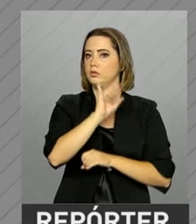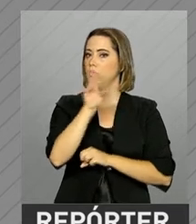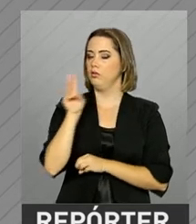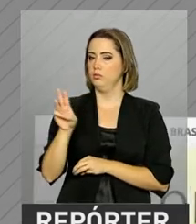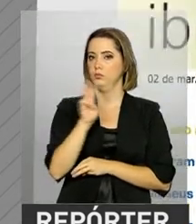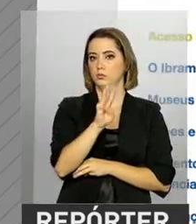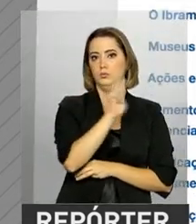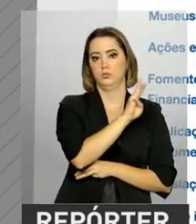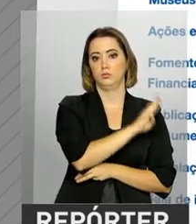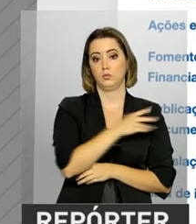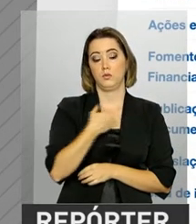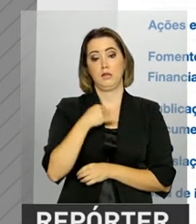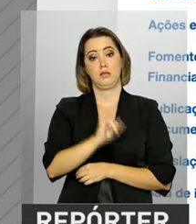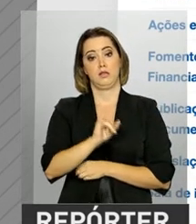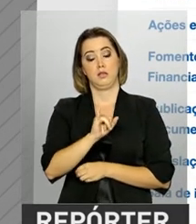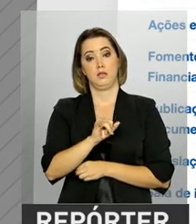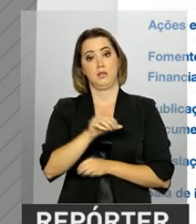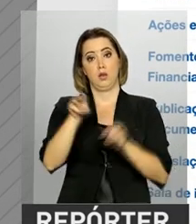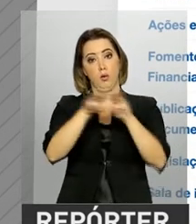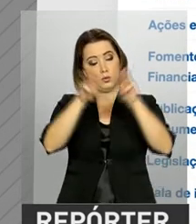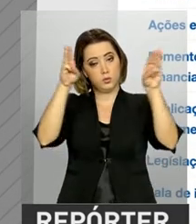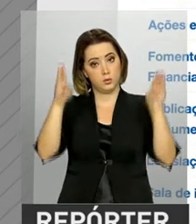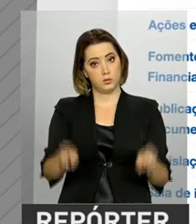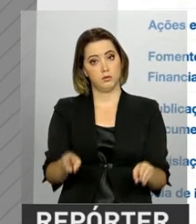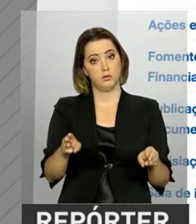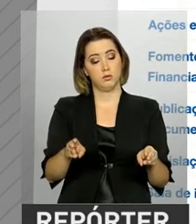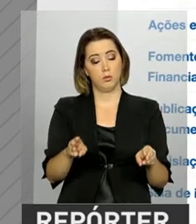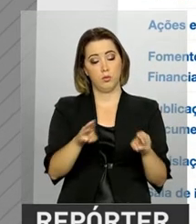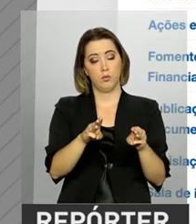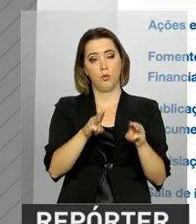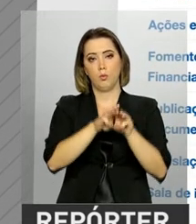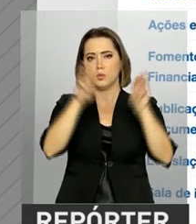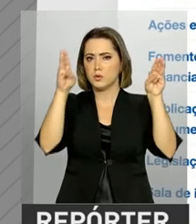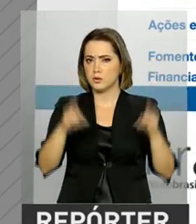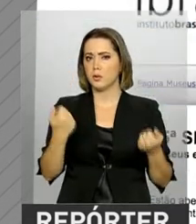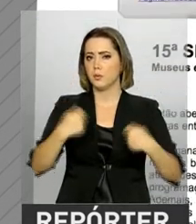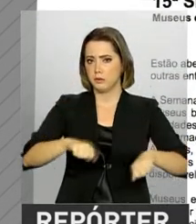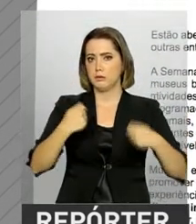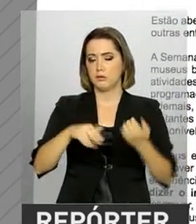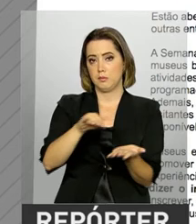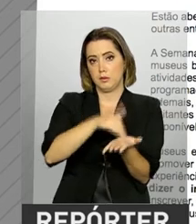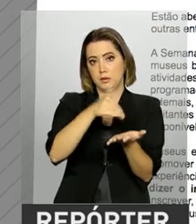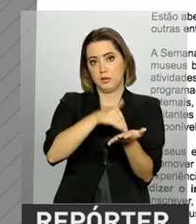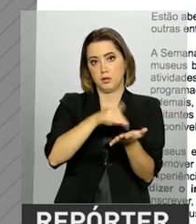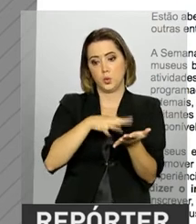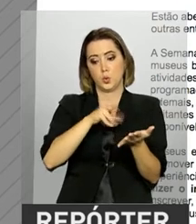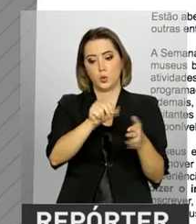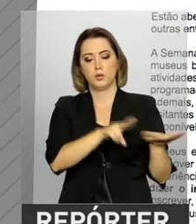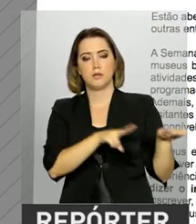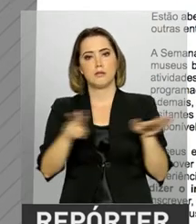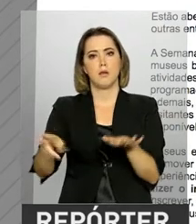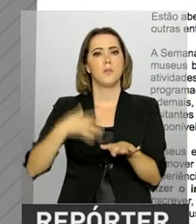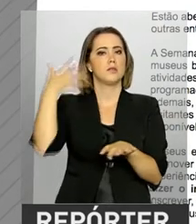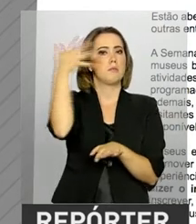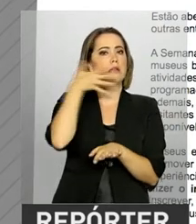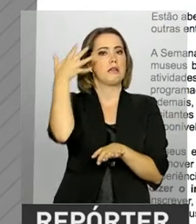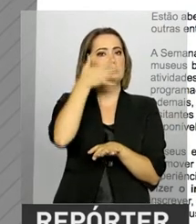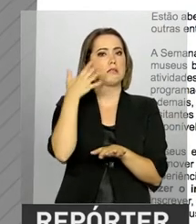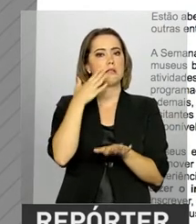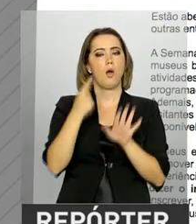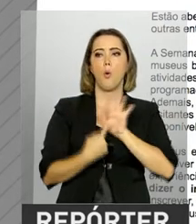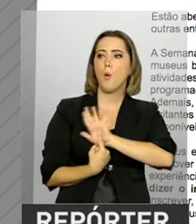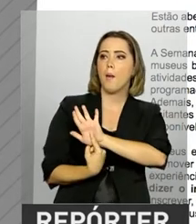do IBRAM. Os museus também precisam se inscrever nas atividades que ocorrem durante a semana, como seminários, exposições,